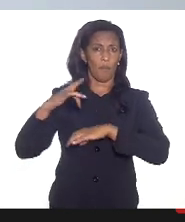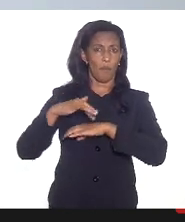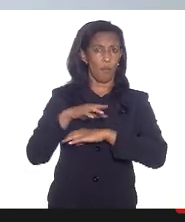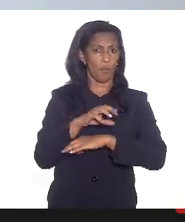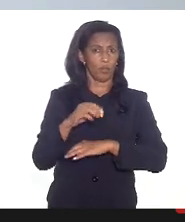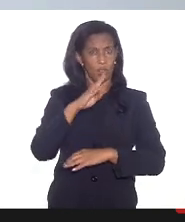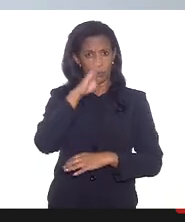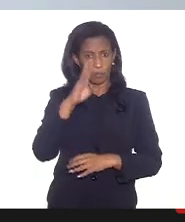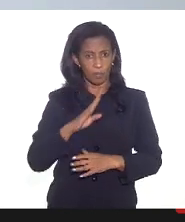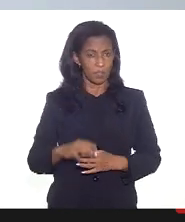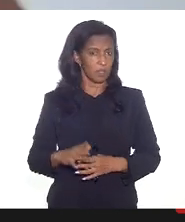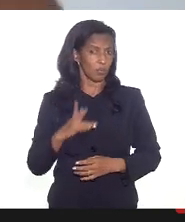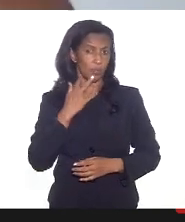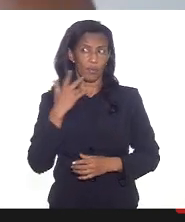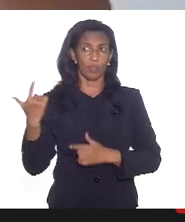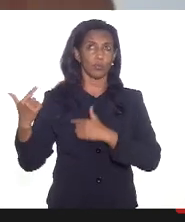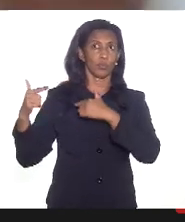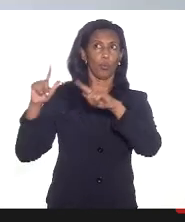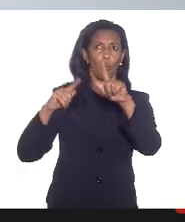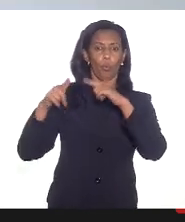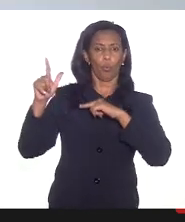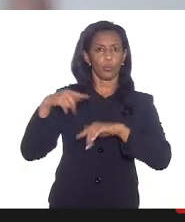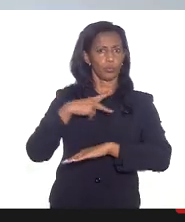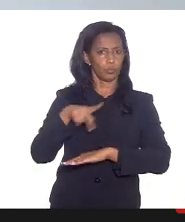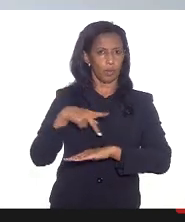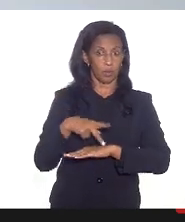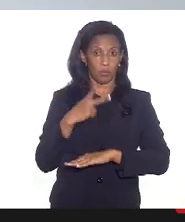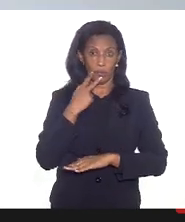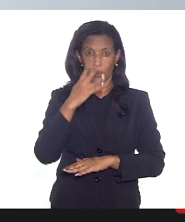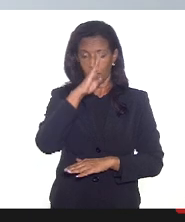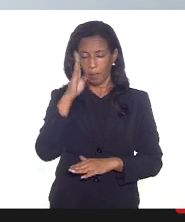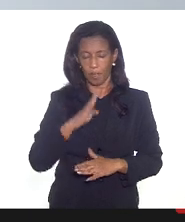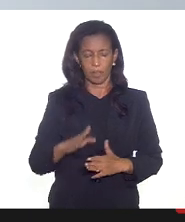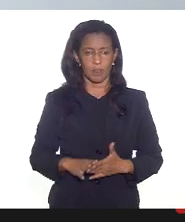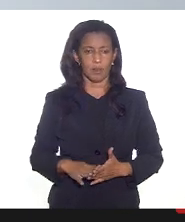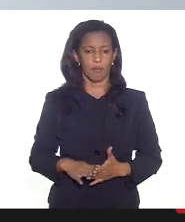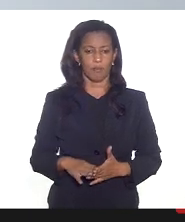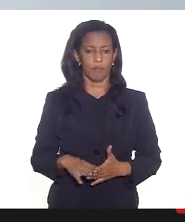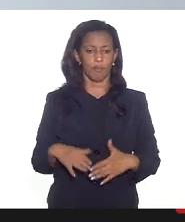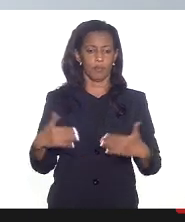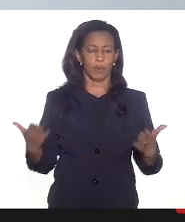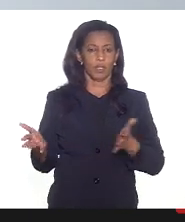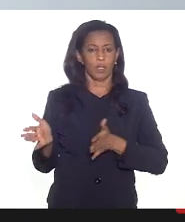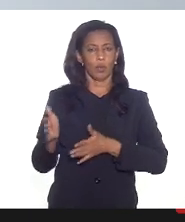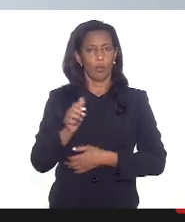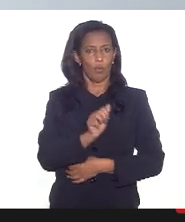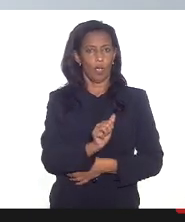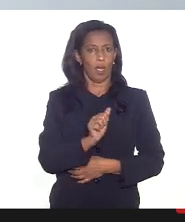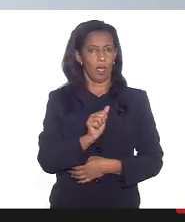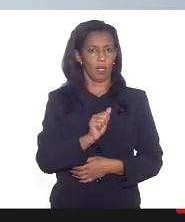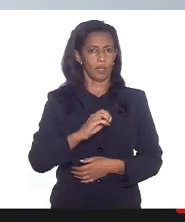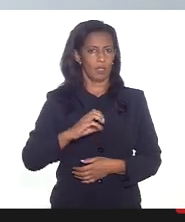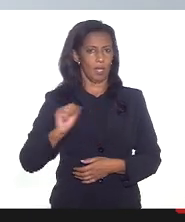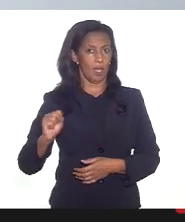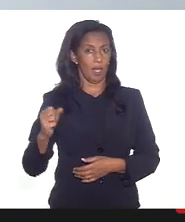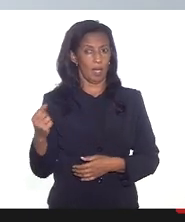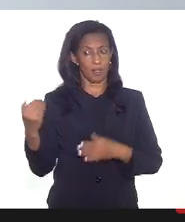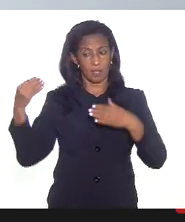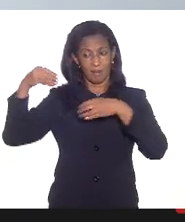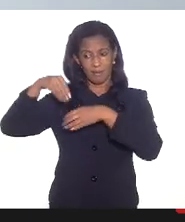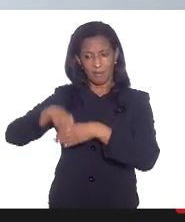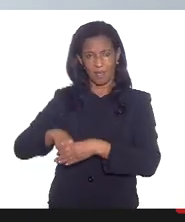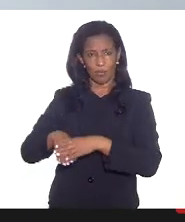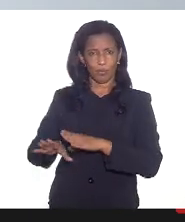a gente não está falando de outros países a gente está falando do Brasil em que o ACS eles são os olhos da gente dentro da